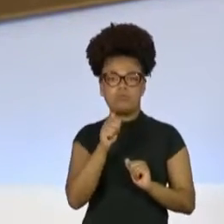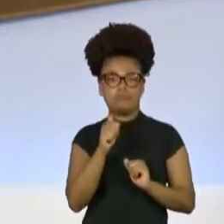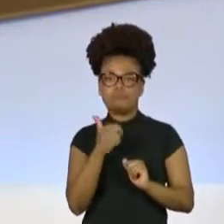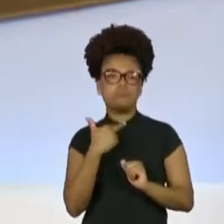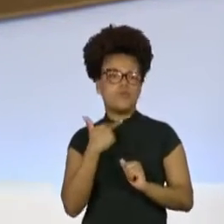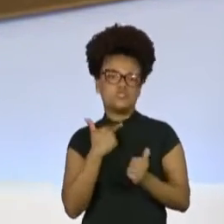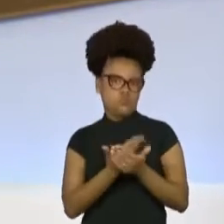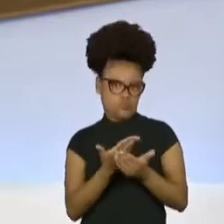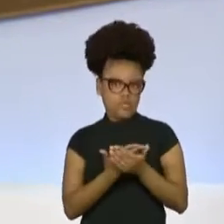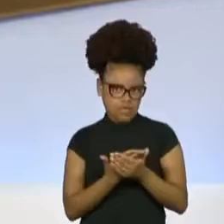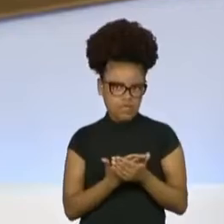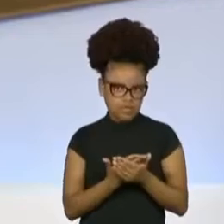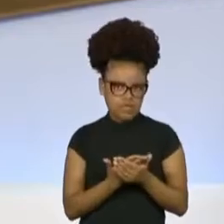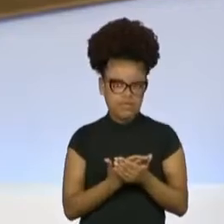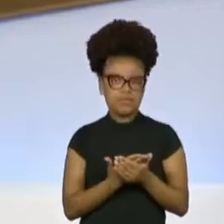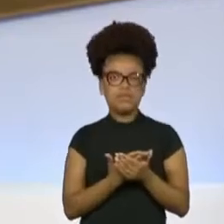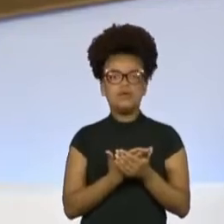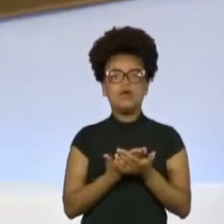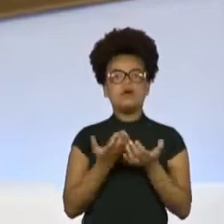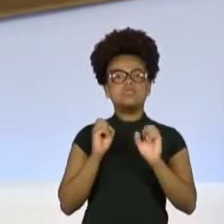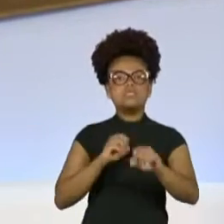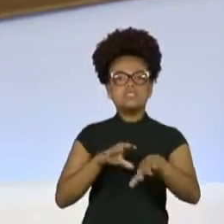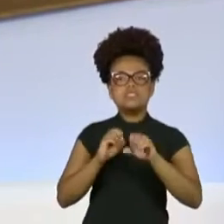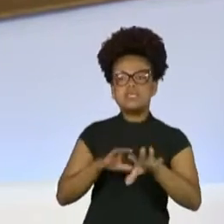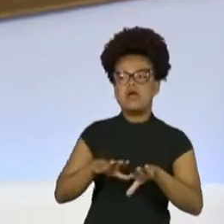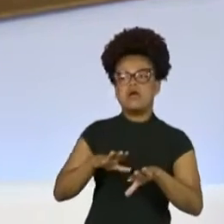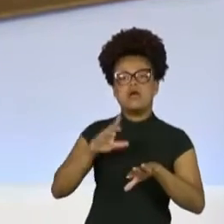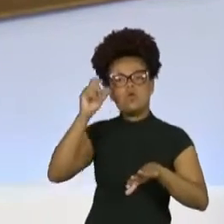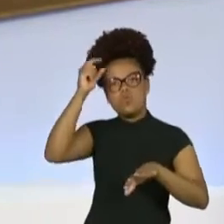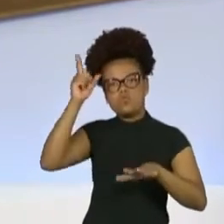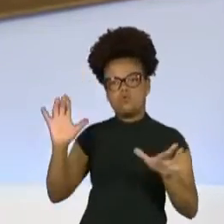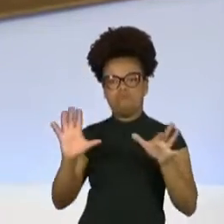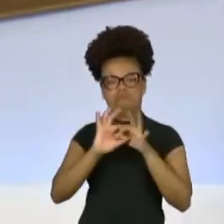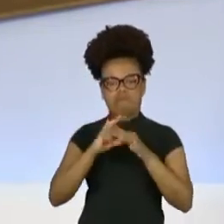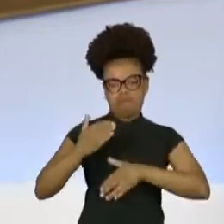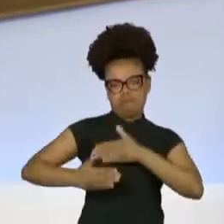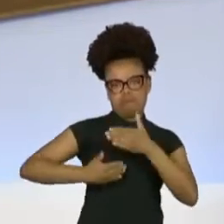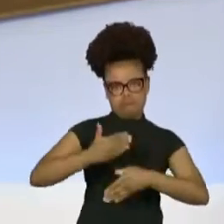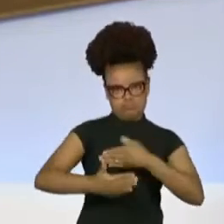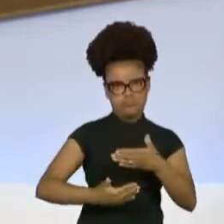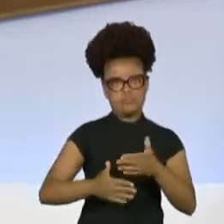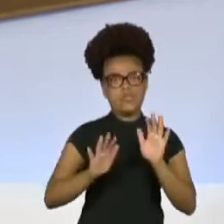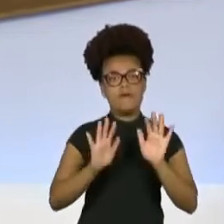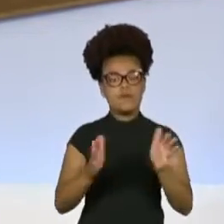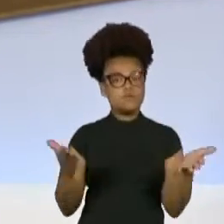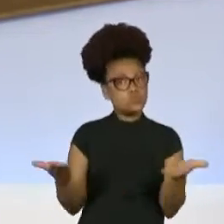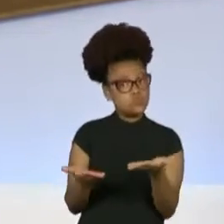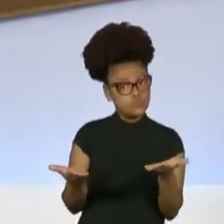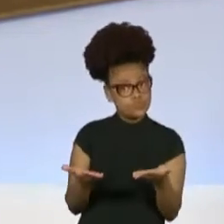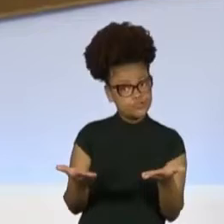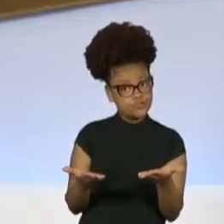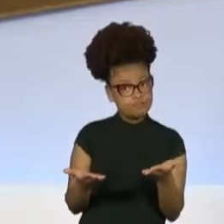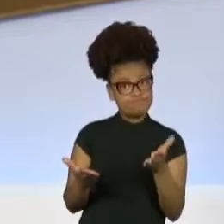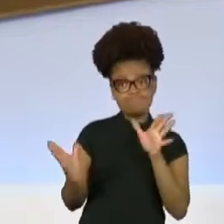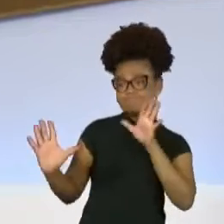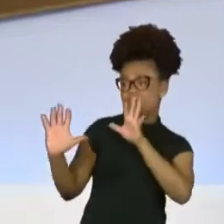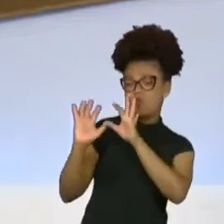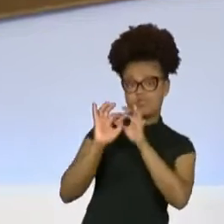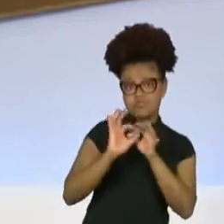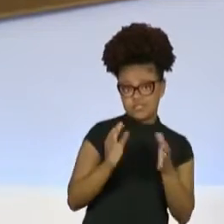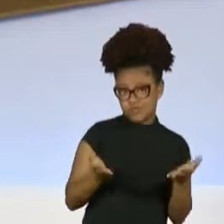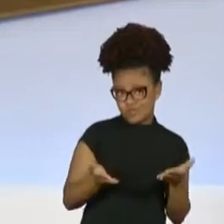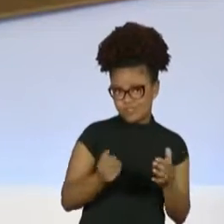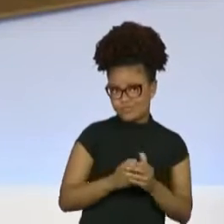Educação e cultura caminham juntos. Trazendo para o contexto dos dias de hoje, o que você vê dos